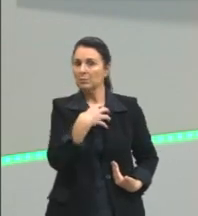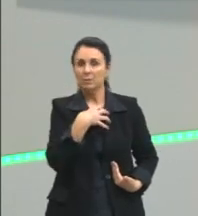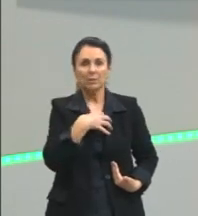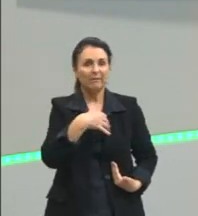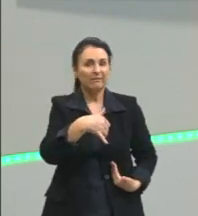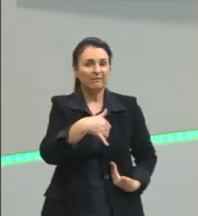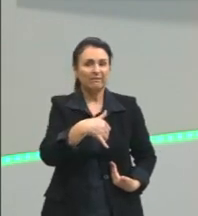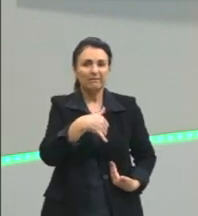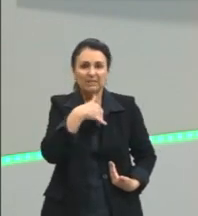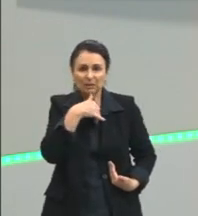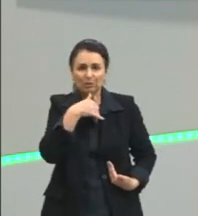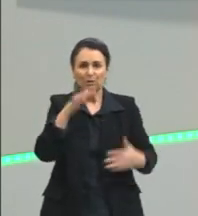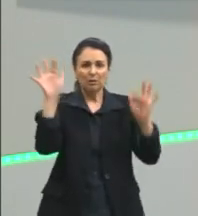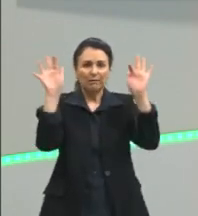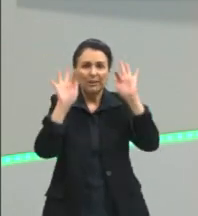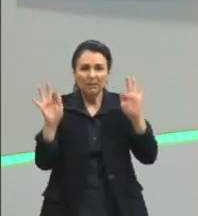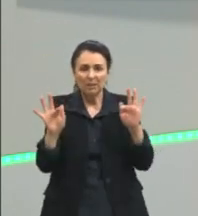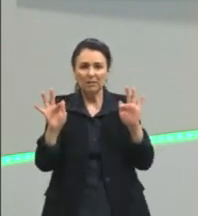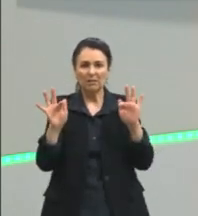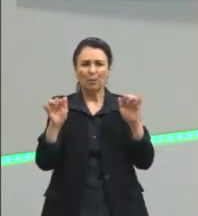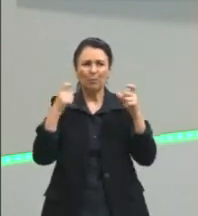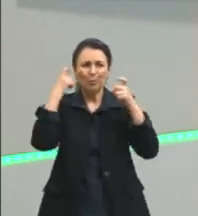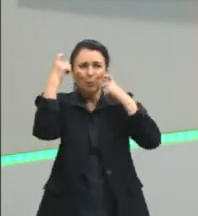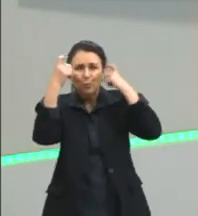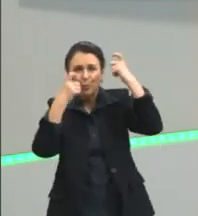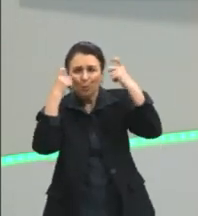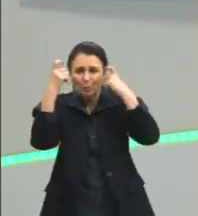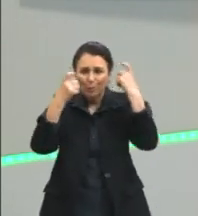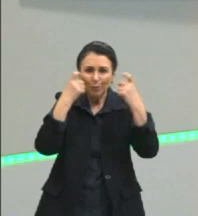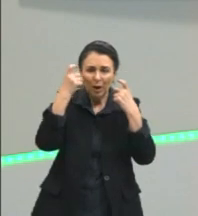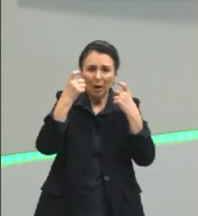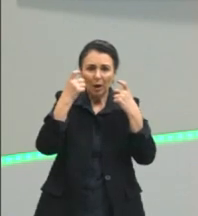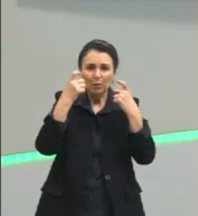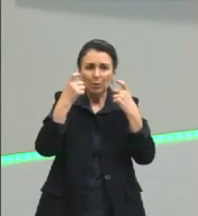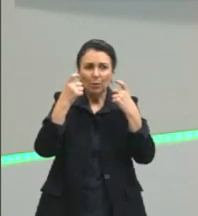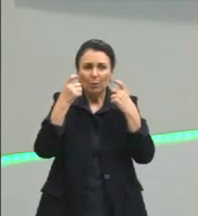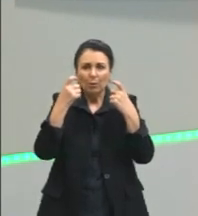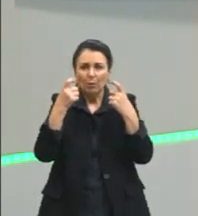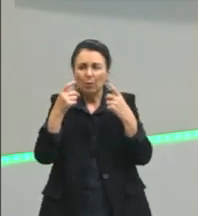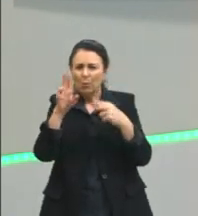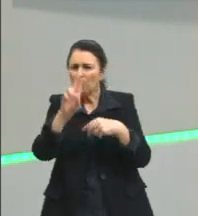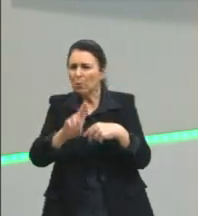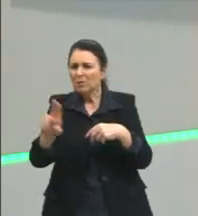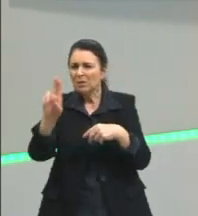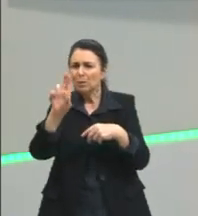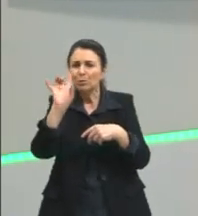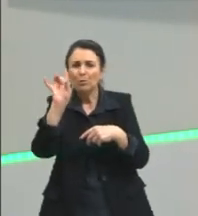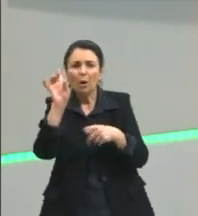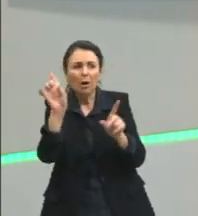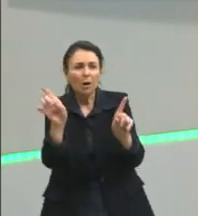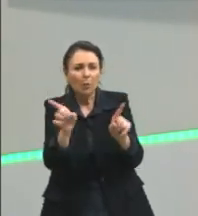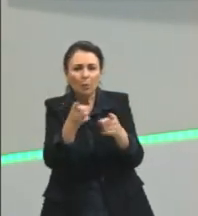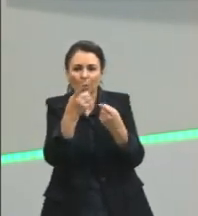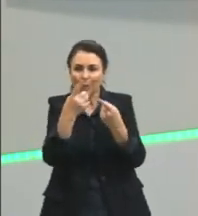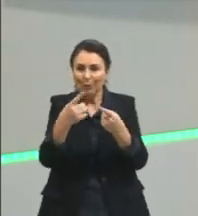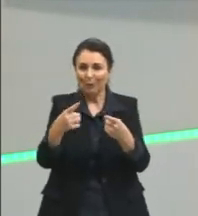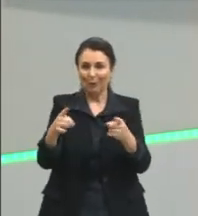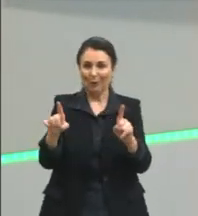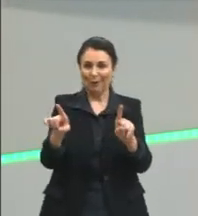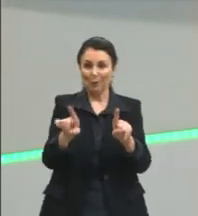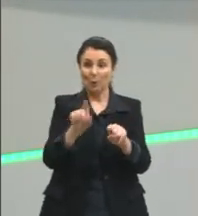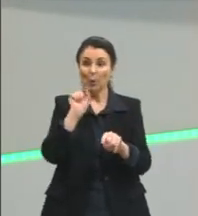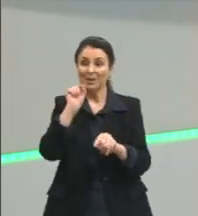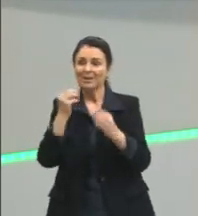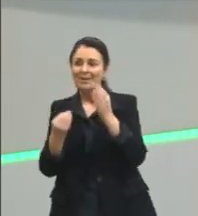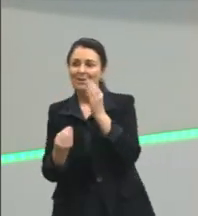ansioso, preocupado, através simplesmente de uma melodia. E os músicos sabem muito bem como fazer isso. Eles sabem